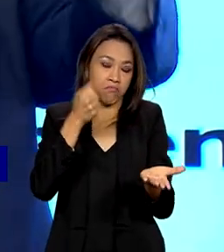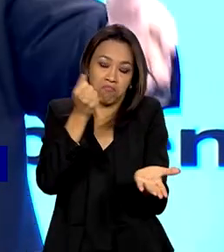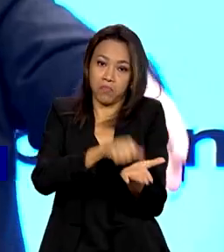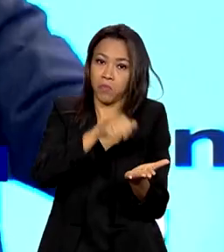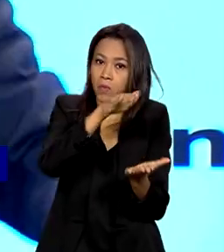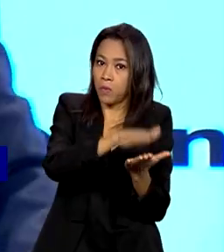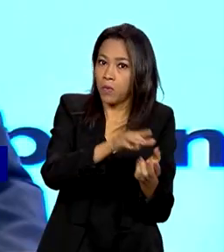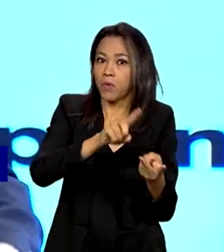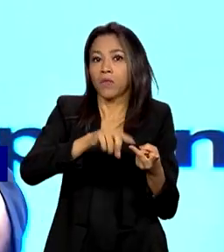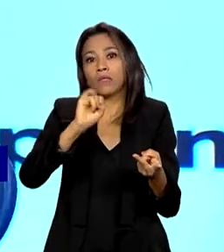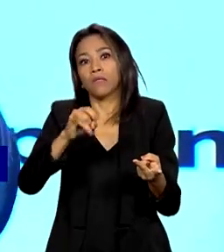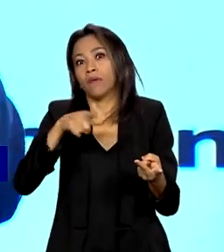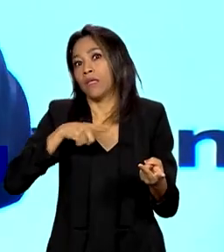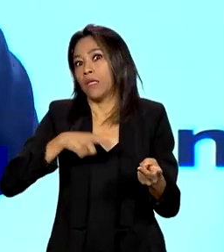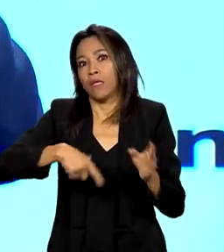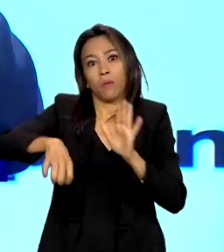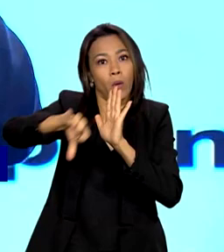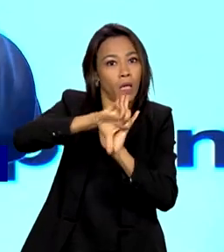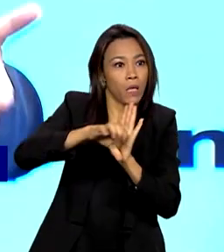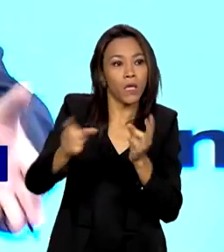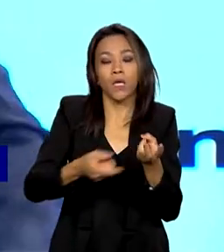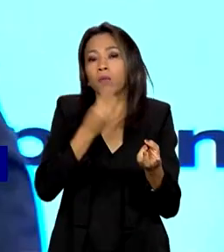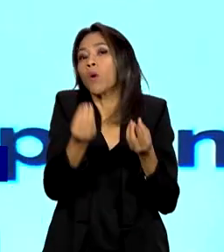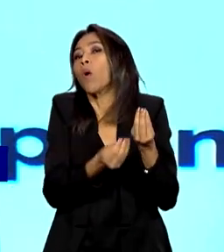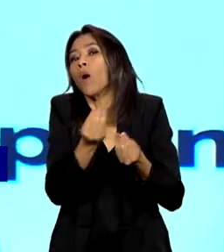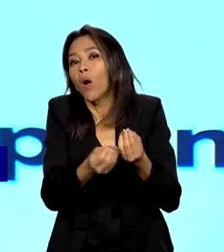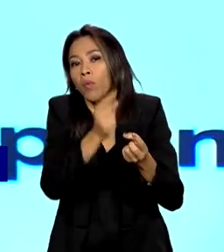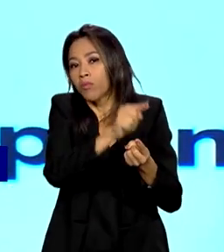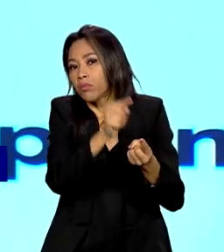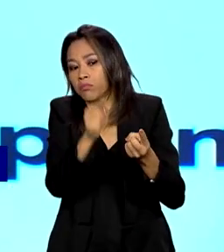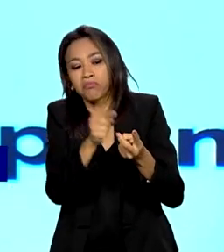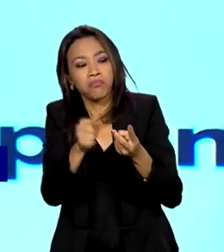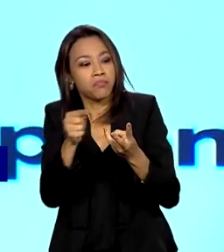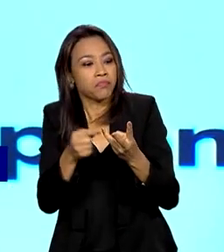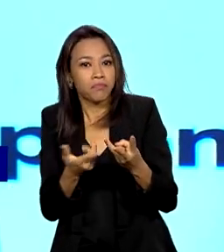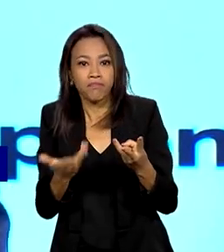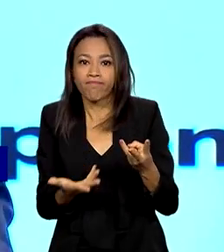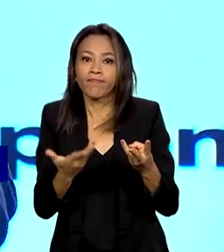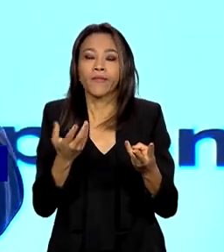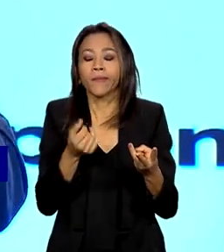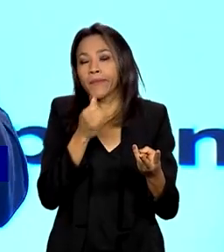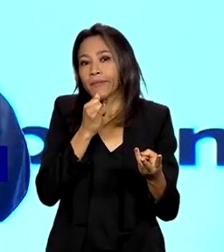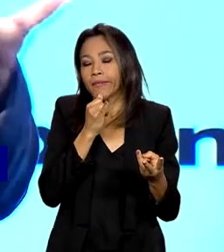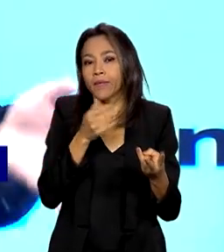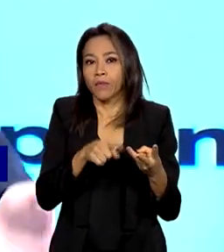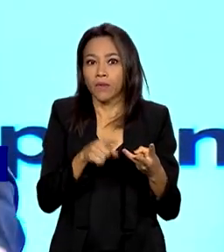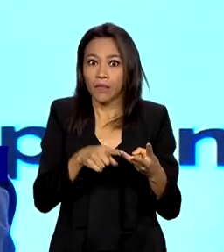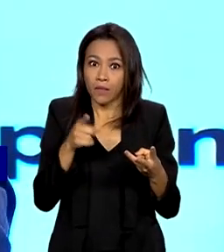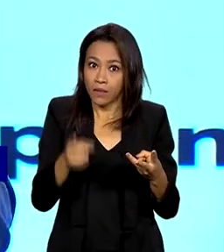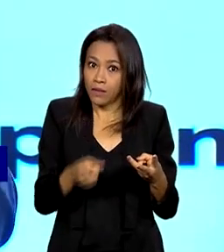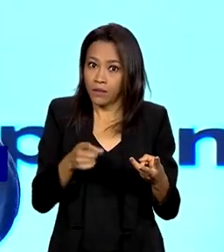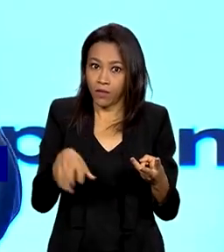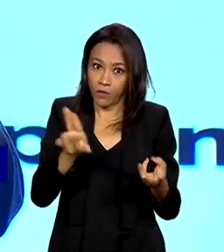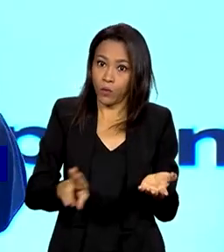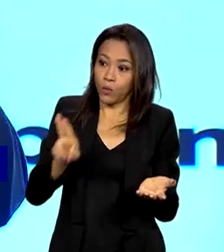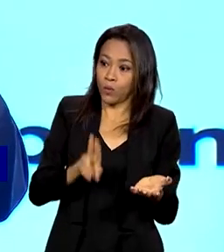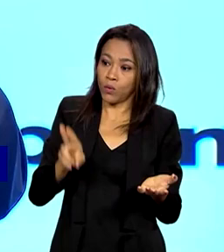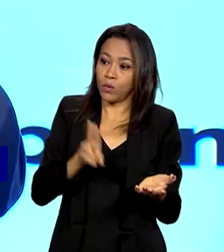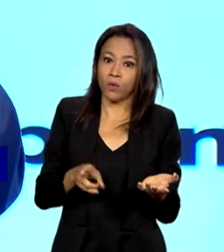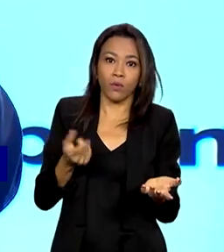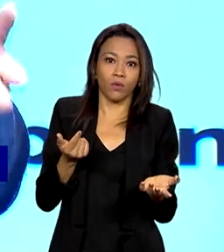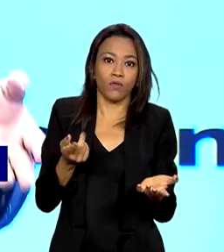eventual tipificação de crimes, se isso configurou, por exemplo, emprego irregular de verbos e rendas